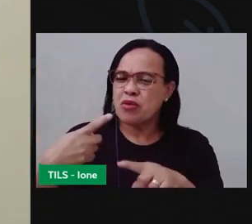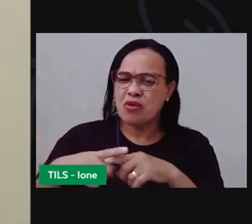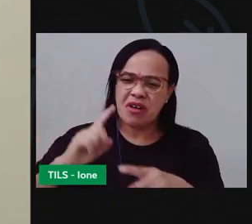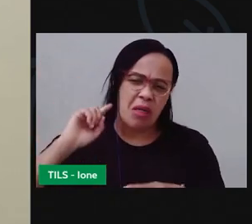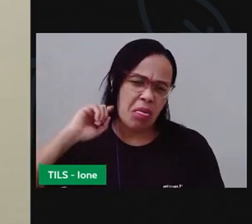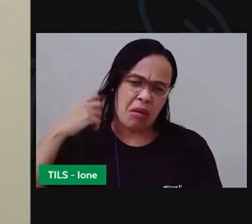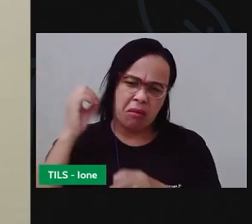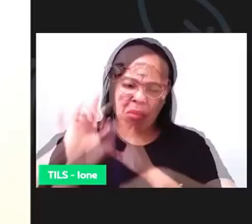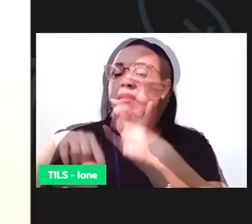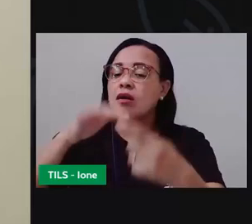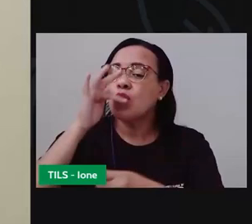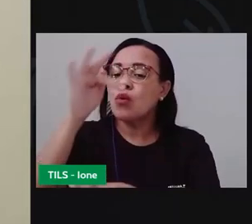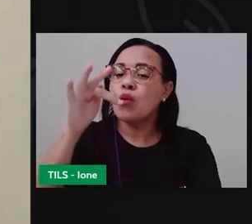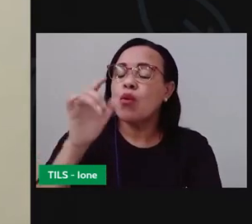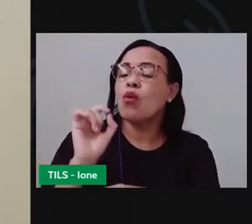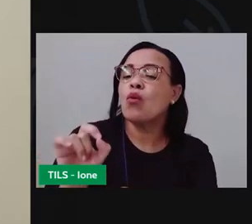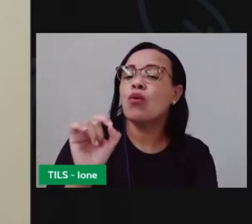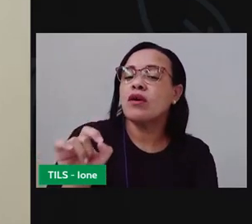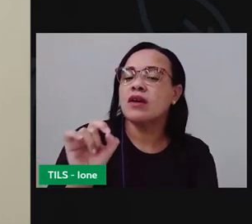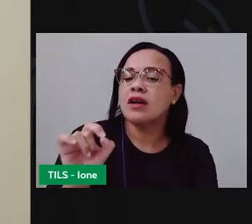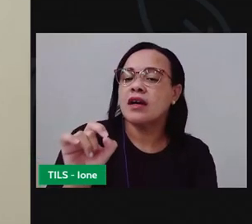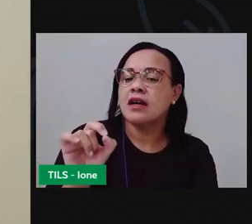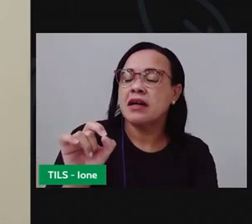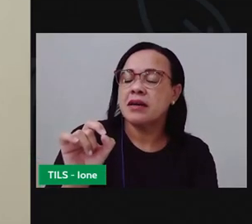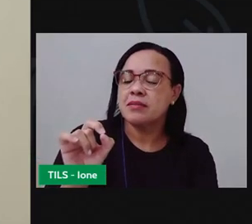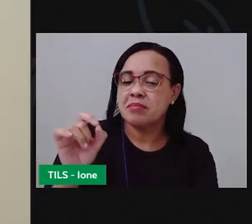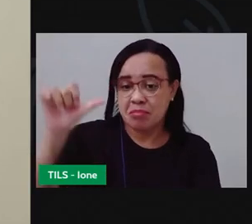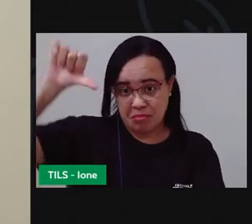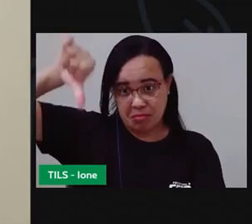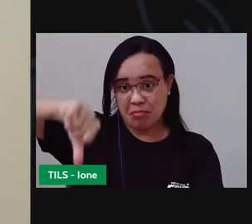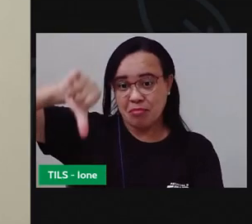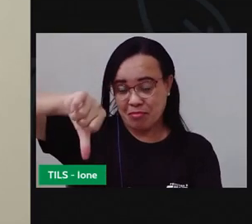consequências. Gostaram do cordeiro?